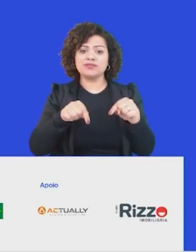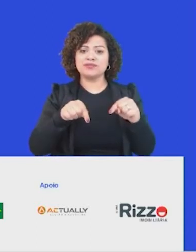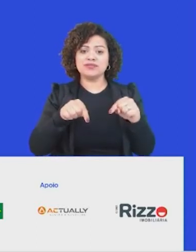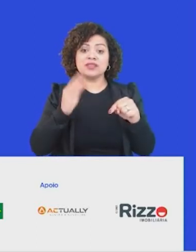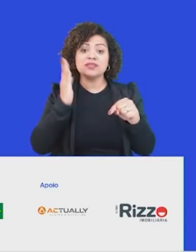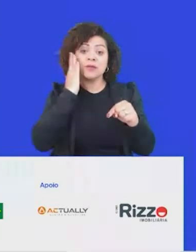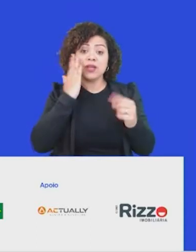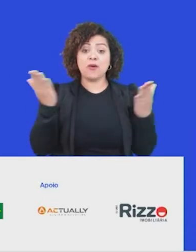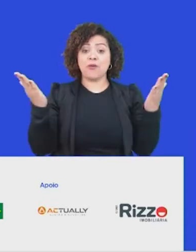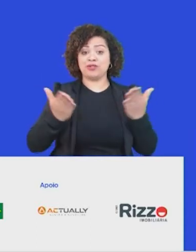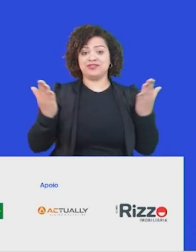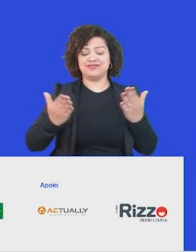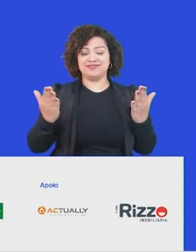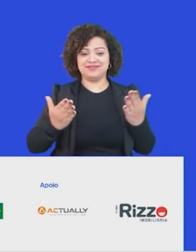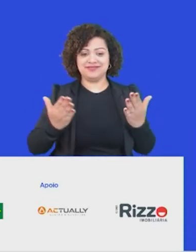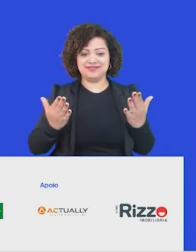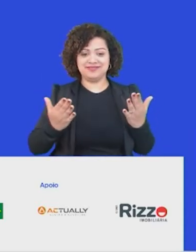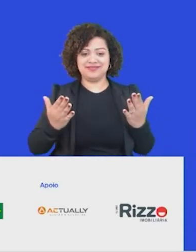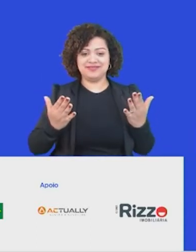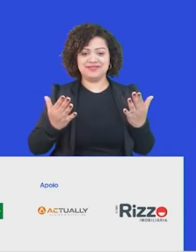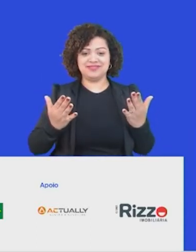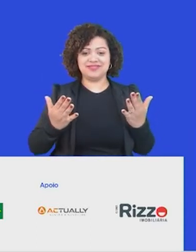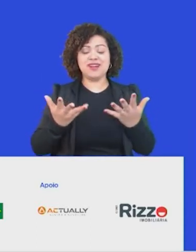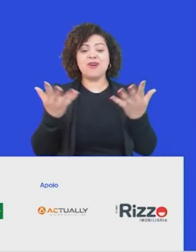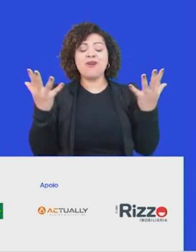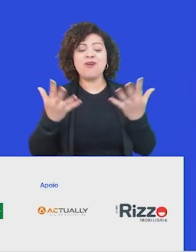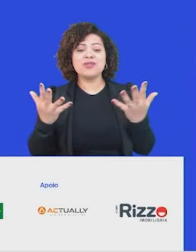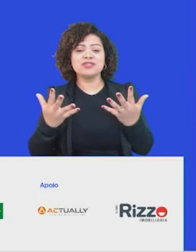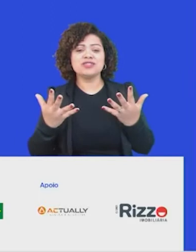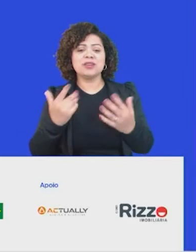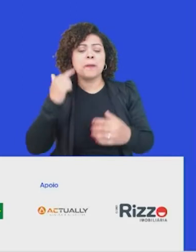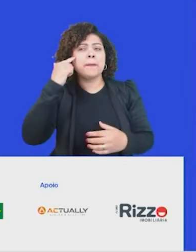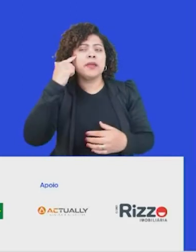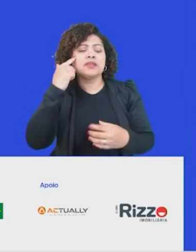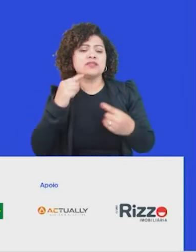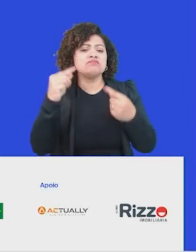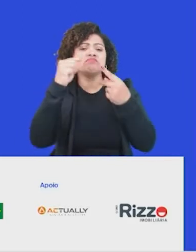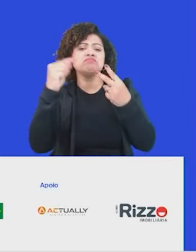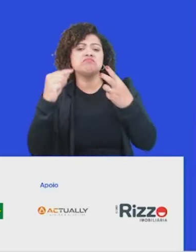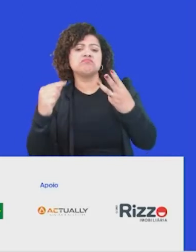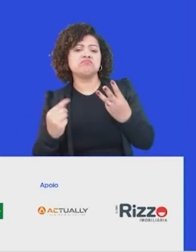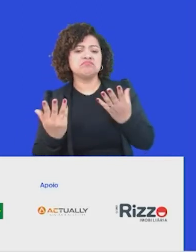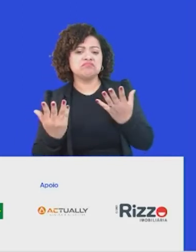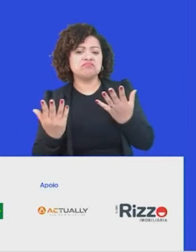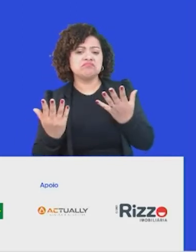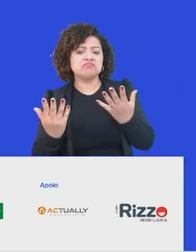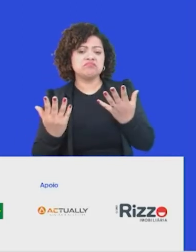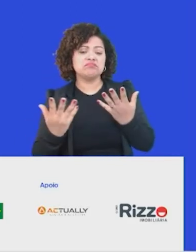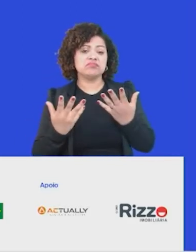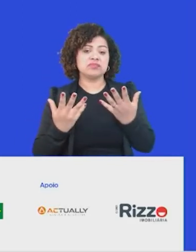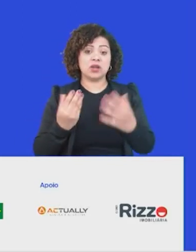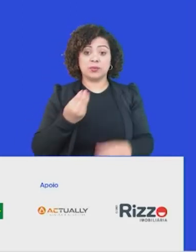situação que hoje, né, fazemos parte. Qual que é o nosso contexto atual? O Otto Scharmer,